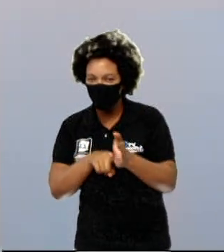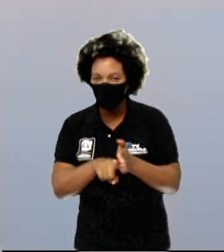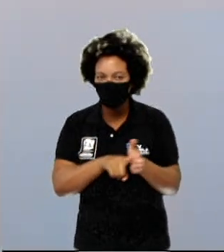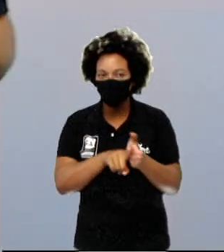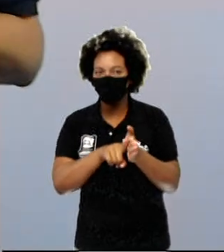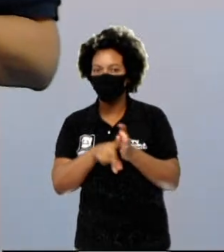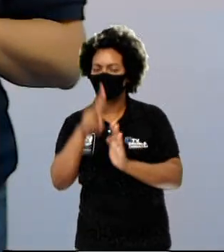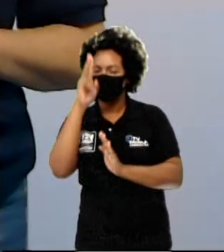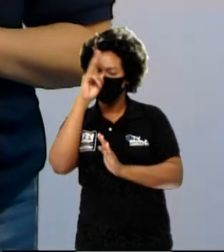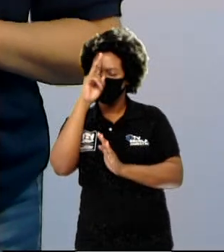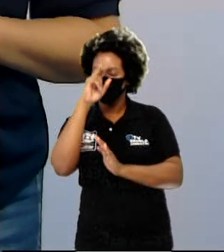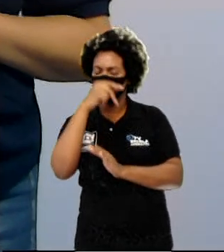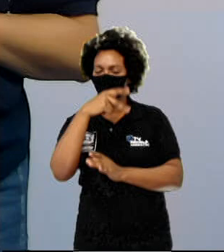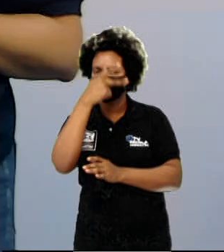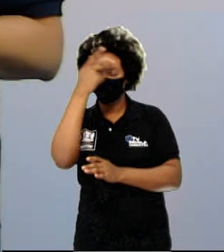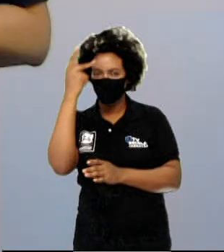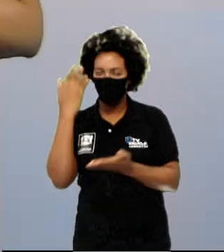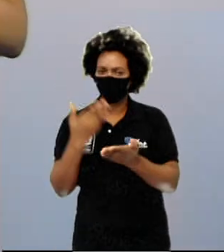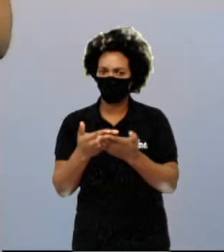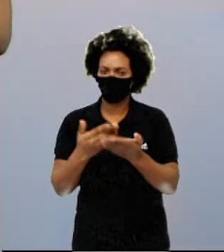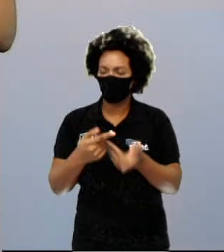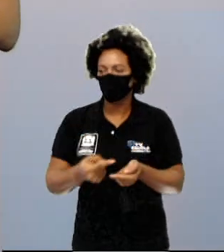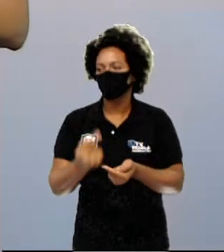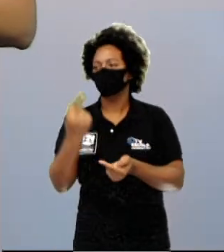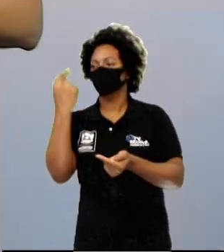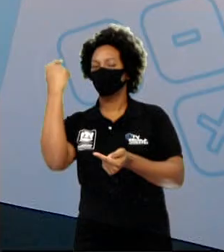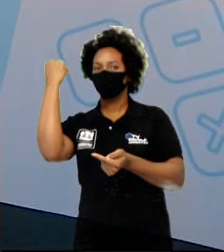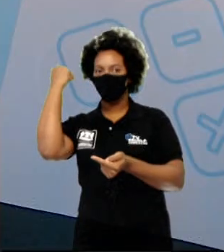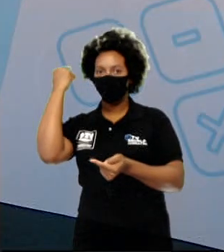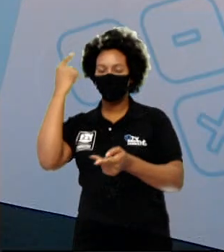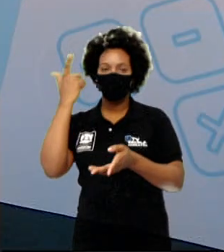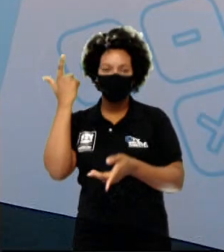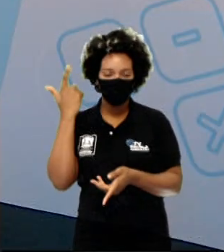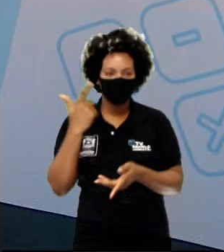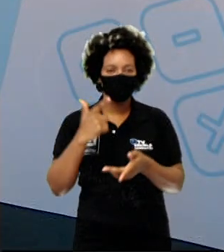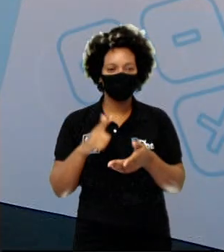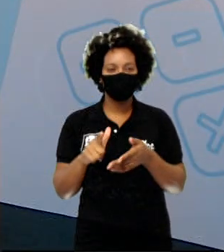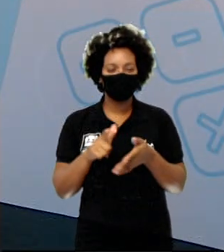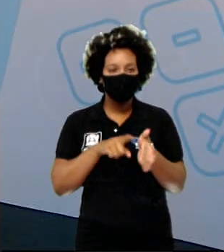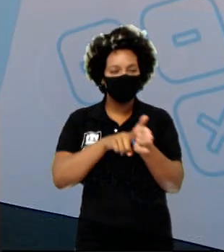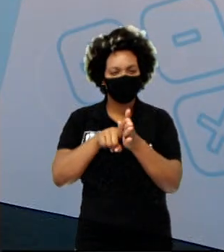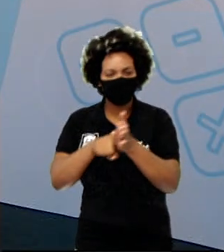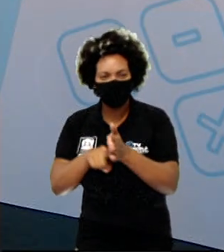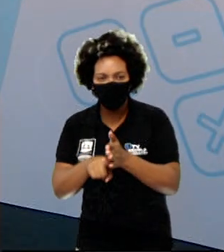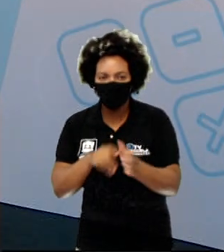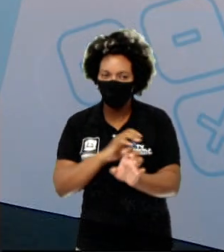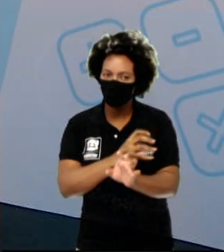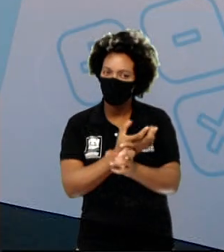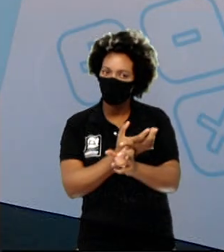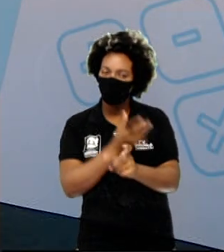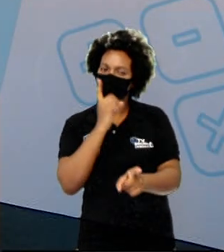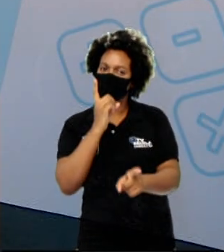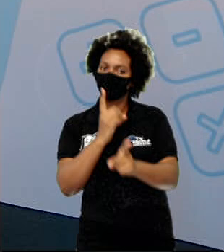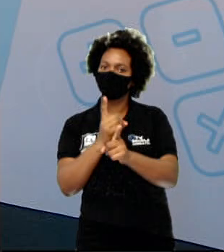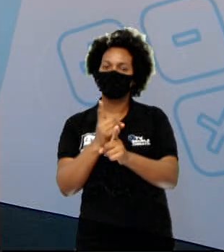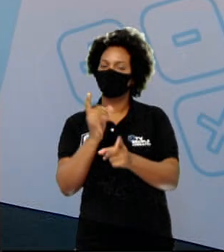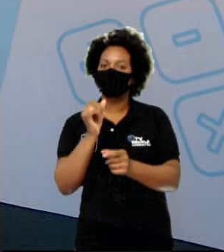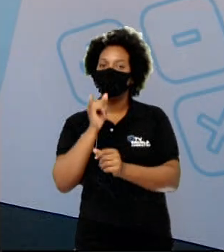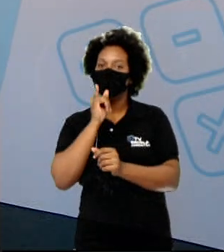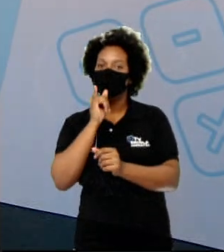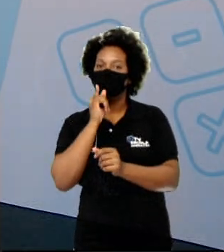como já foi visto em aulas anteriores, eles começam a pesquisar esses fósseis e vão descobrir, por exemplo,